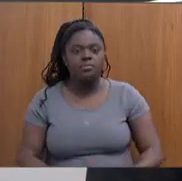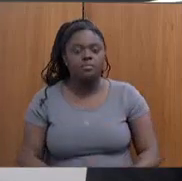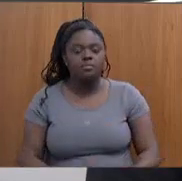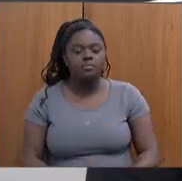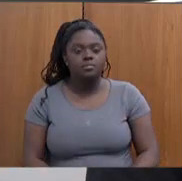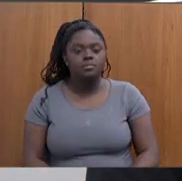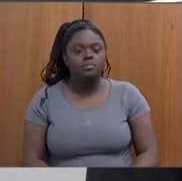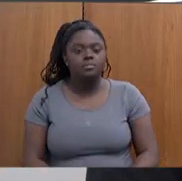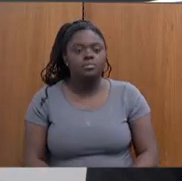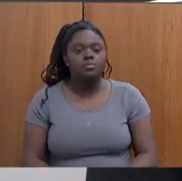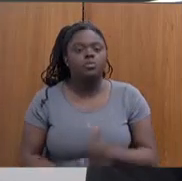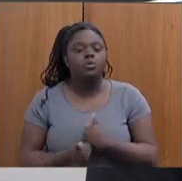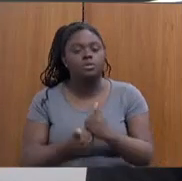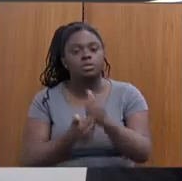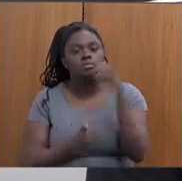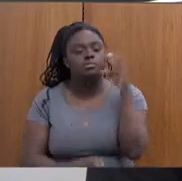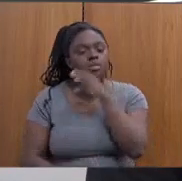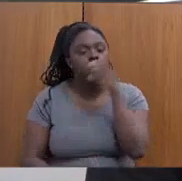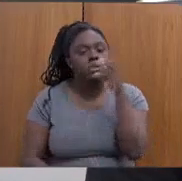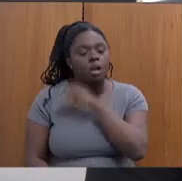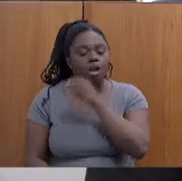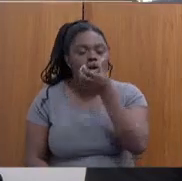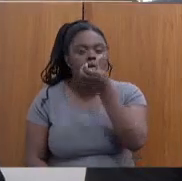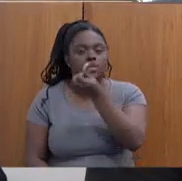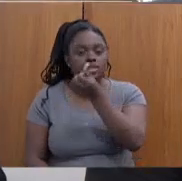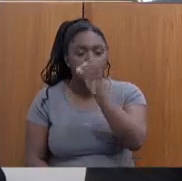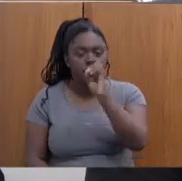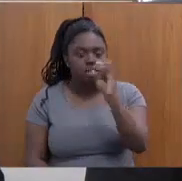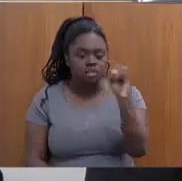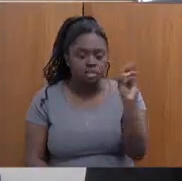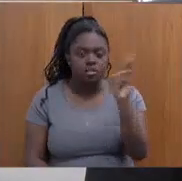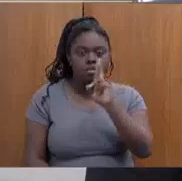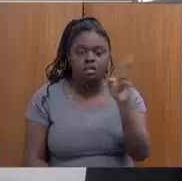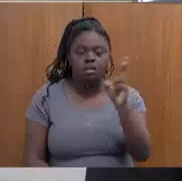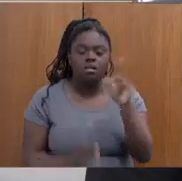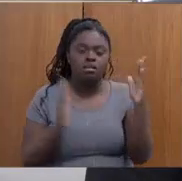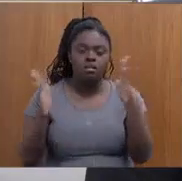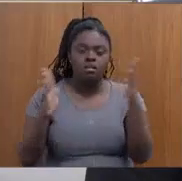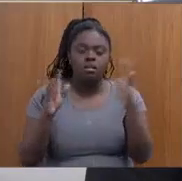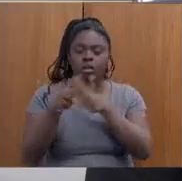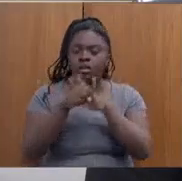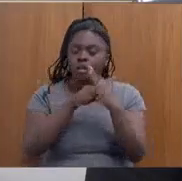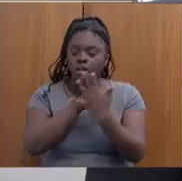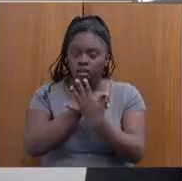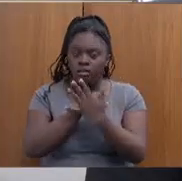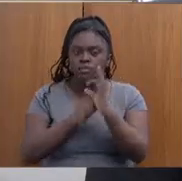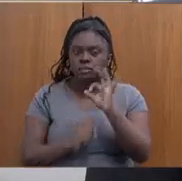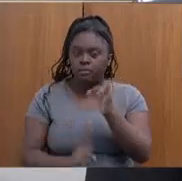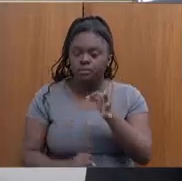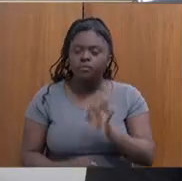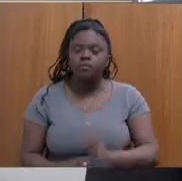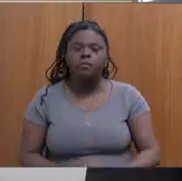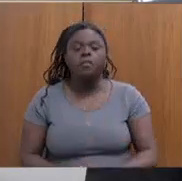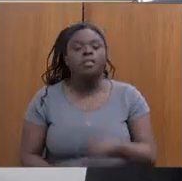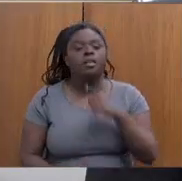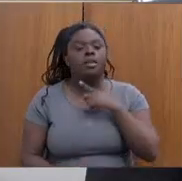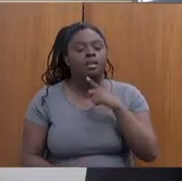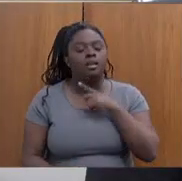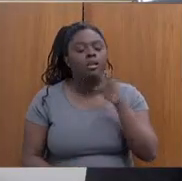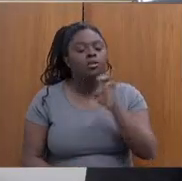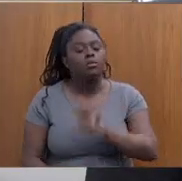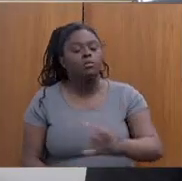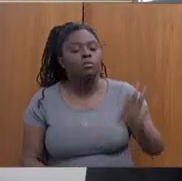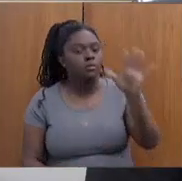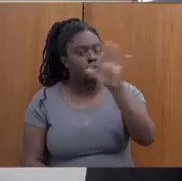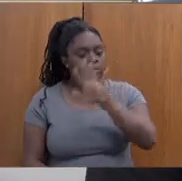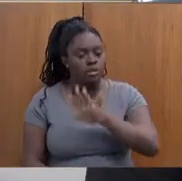Um auxílio no valor de 600 reais durante a pandemia. E há uma previsão que no Estado, aqui,